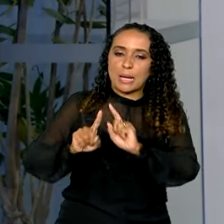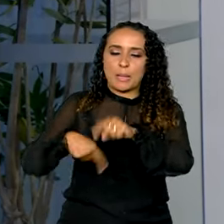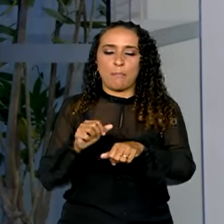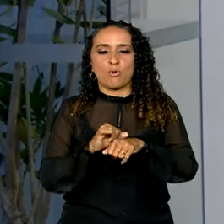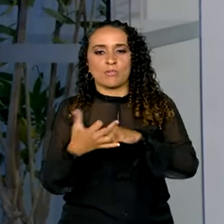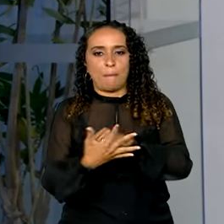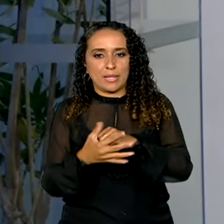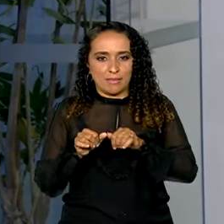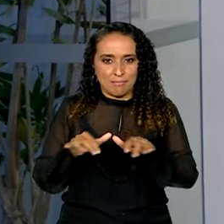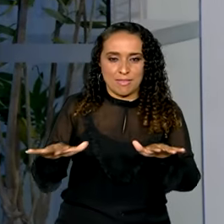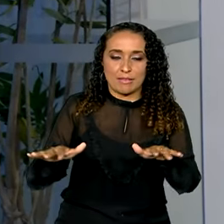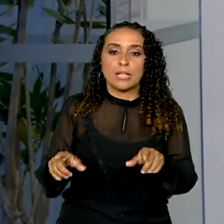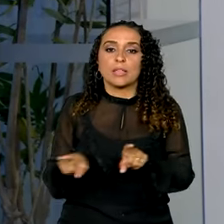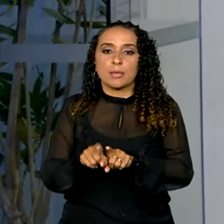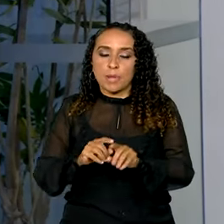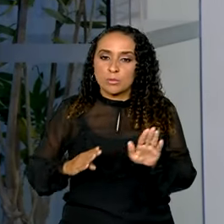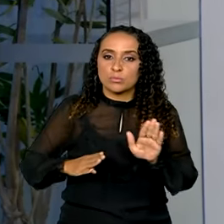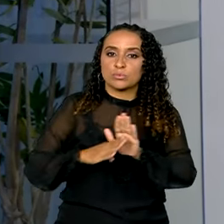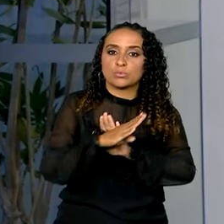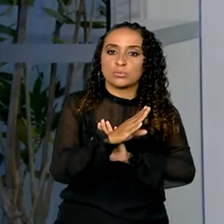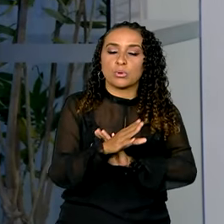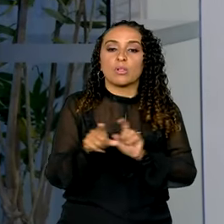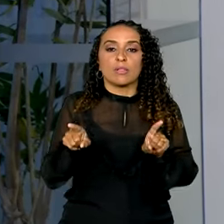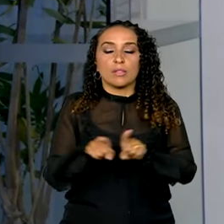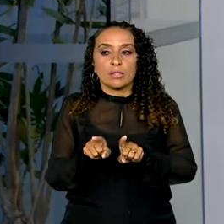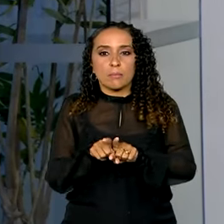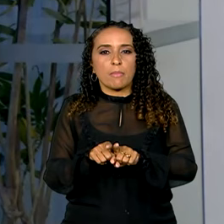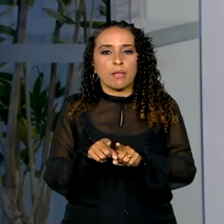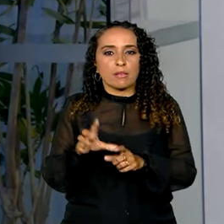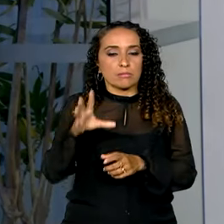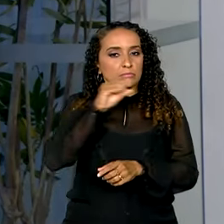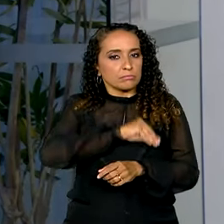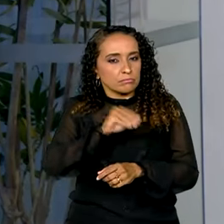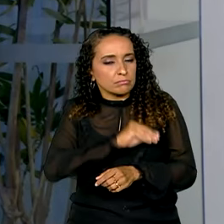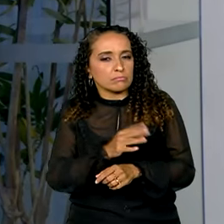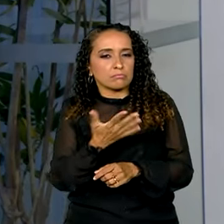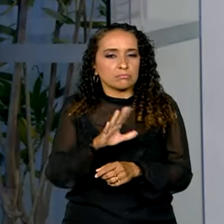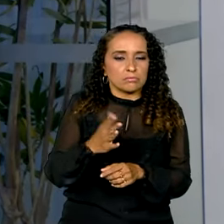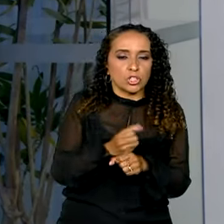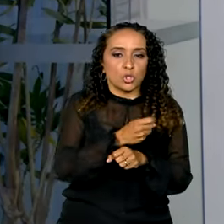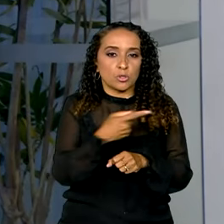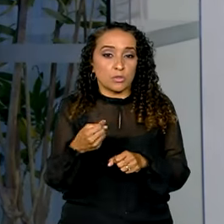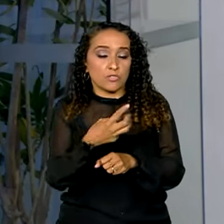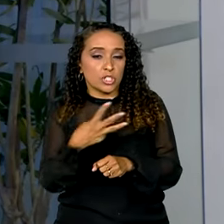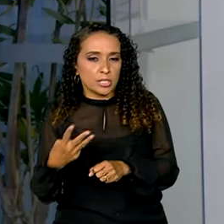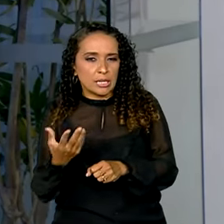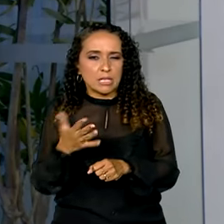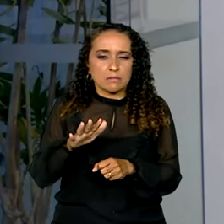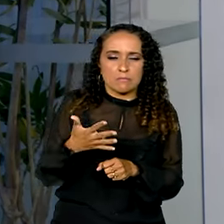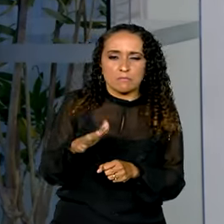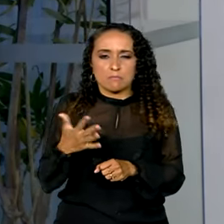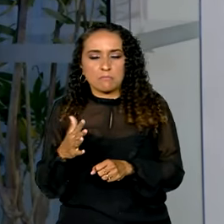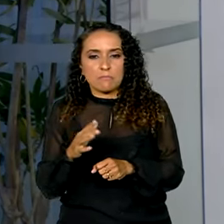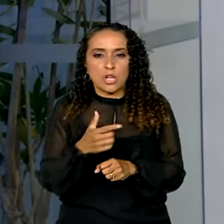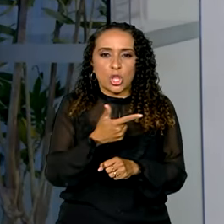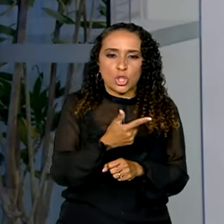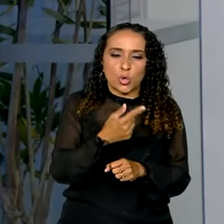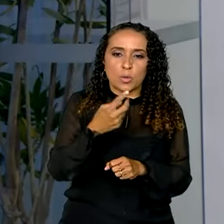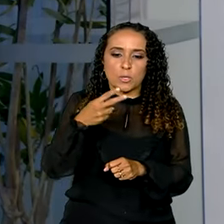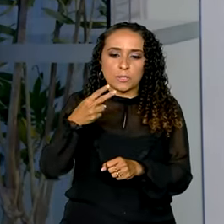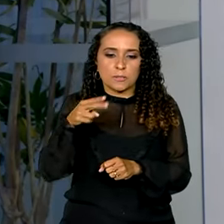pandemia. O que aumentou também foi o rendimento médio do trabalho em 2023. Ficou ali um pouquinho mais que R$ 2